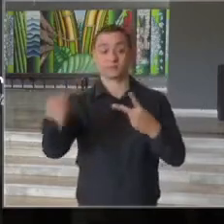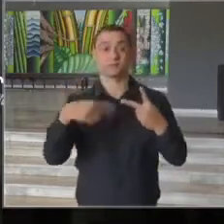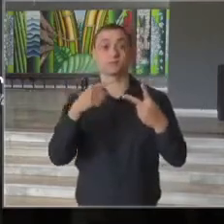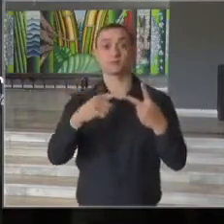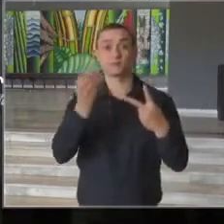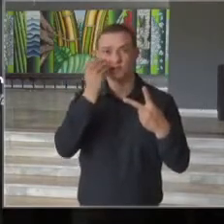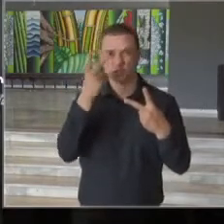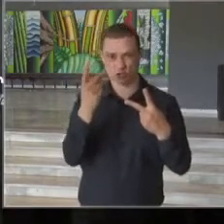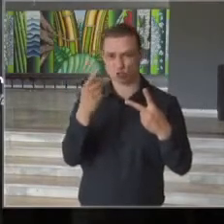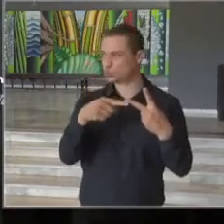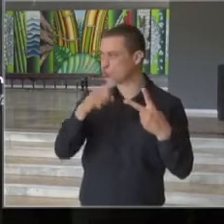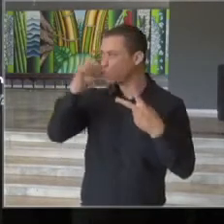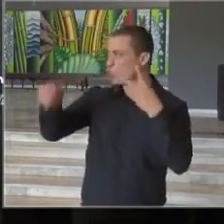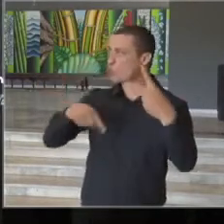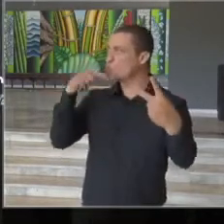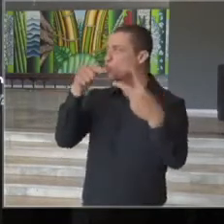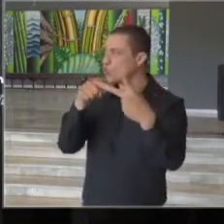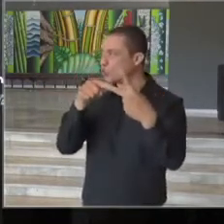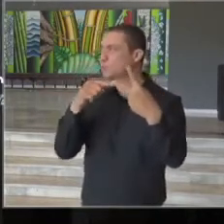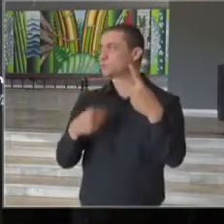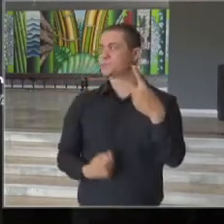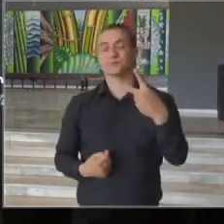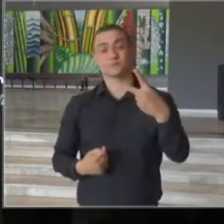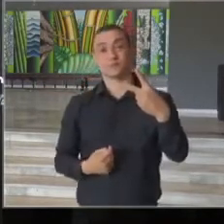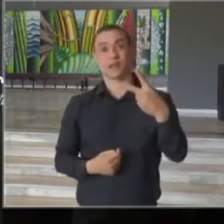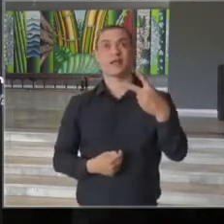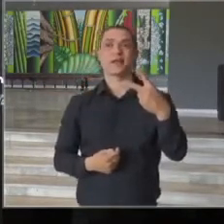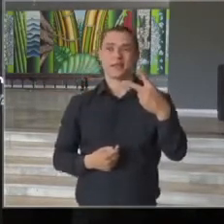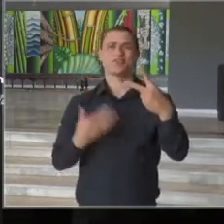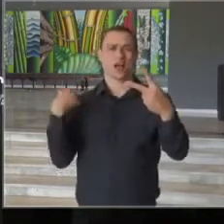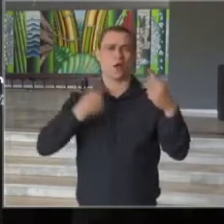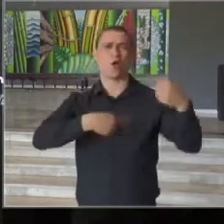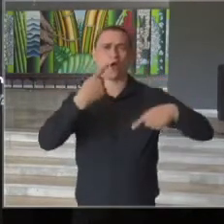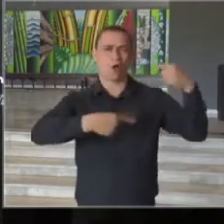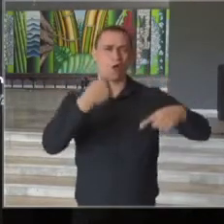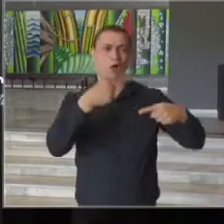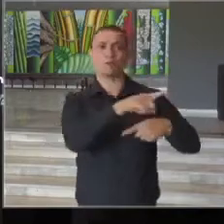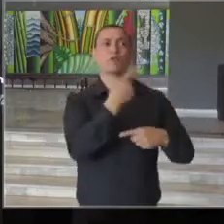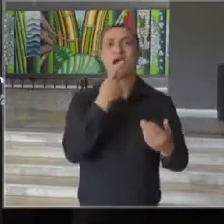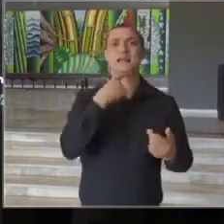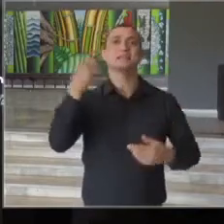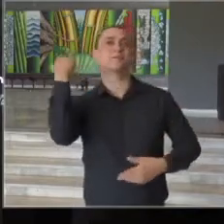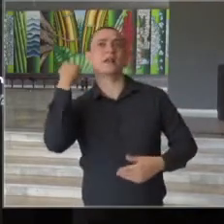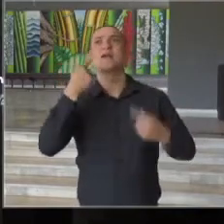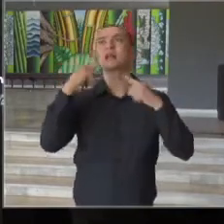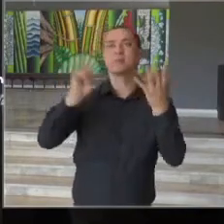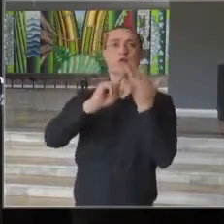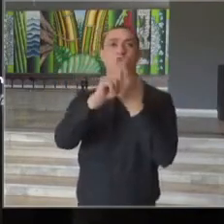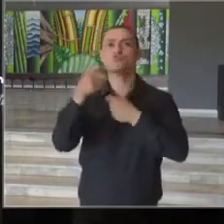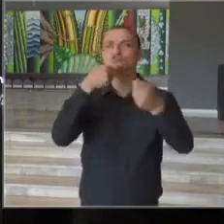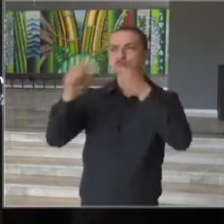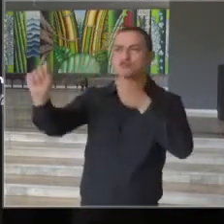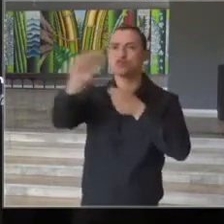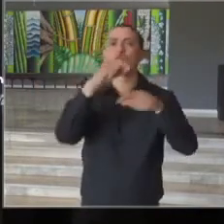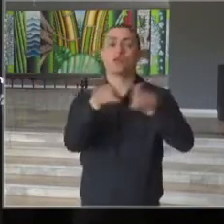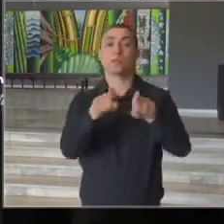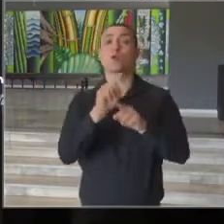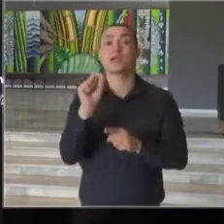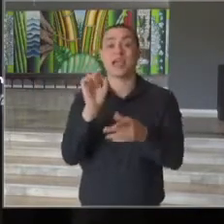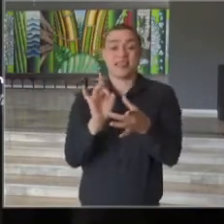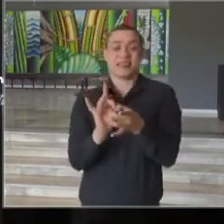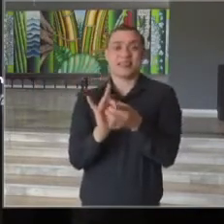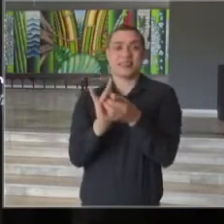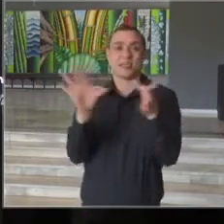nós temos um segundo grande objetivo, que foi muito debatido e trazido nas últimas semanas também pela imprensa, que é a